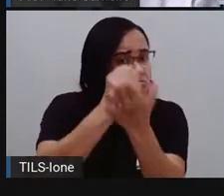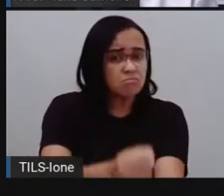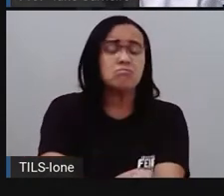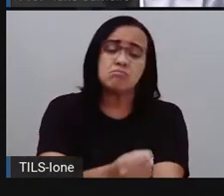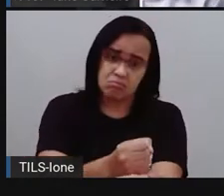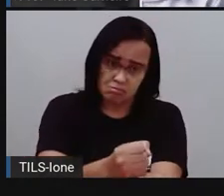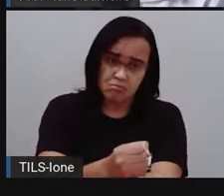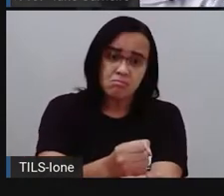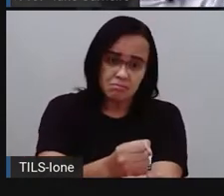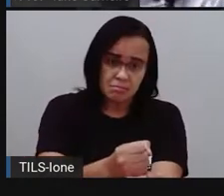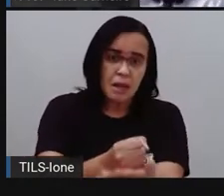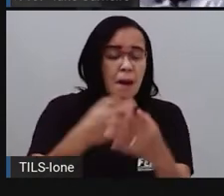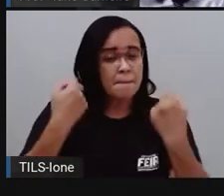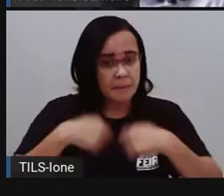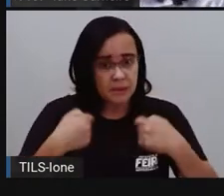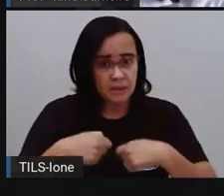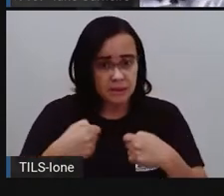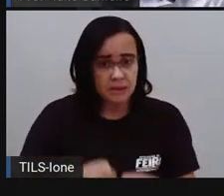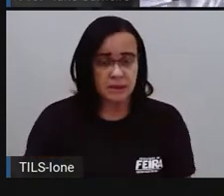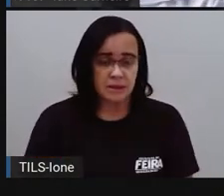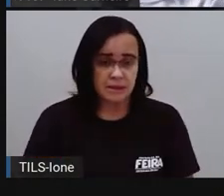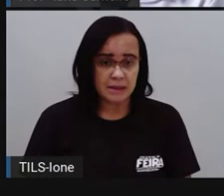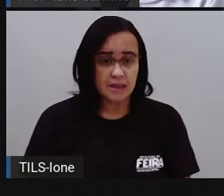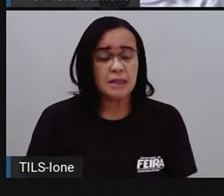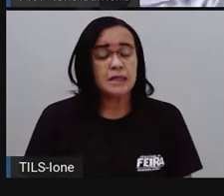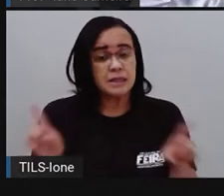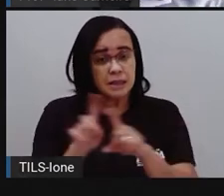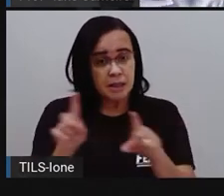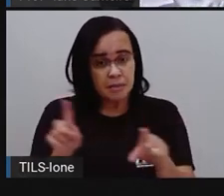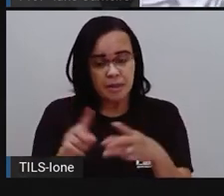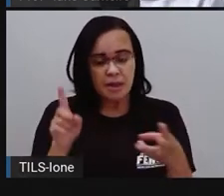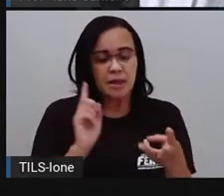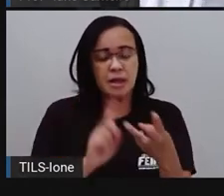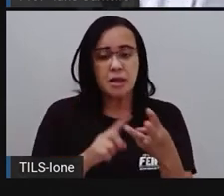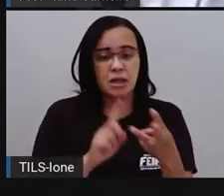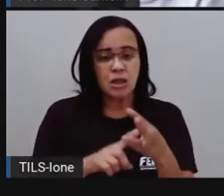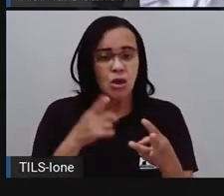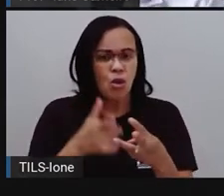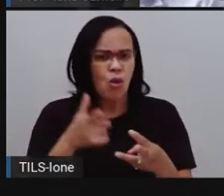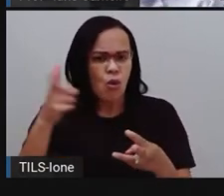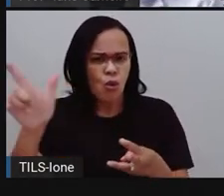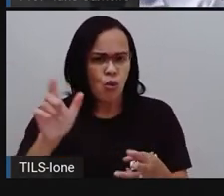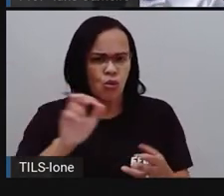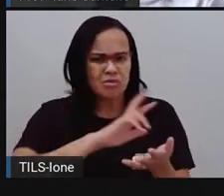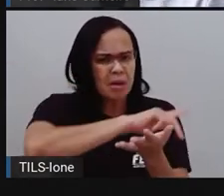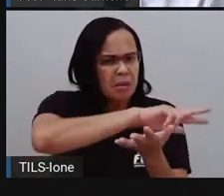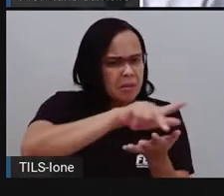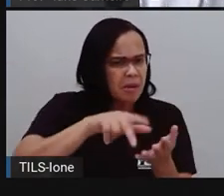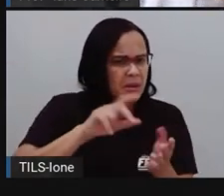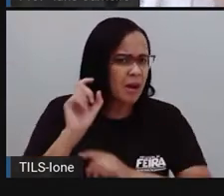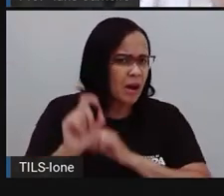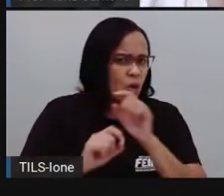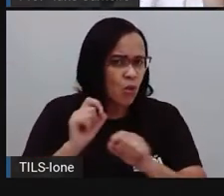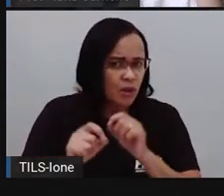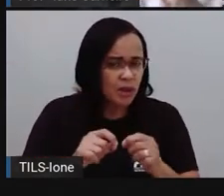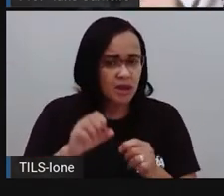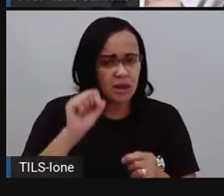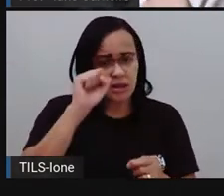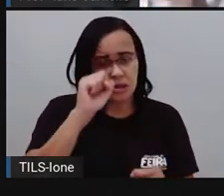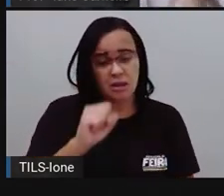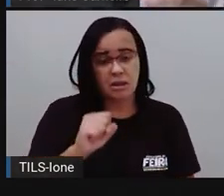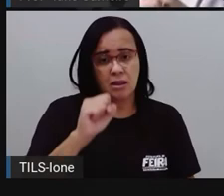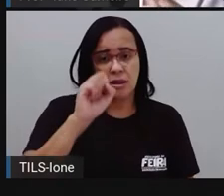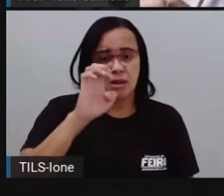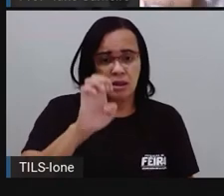Outra coisa também, quando a gente não respeita as diferenças, ó, é o sexismo. Que palavra é essa, pró? É achar que tem